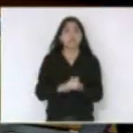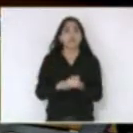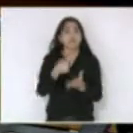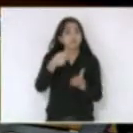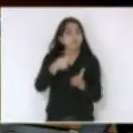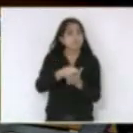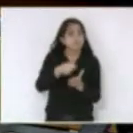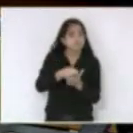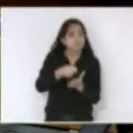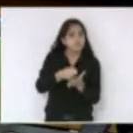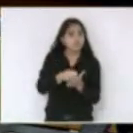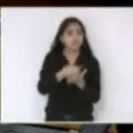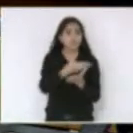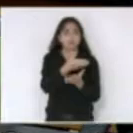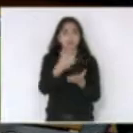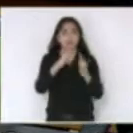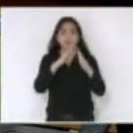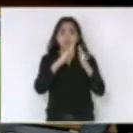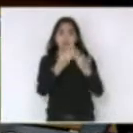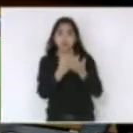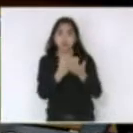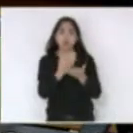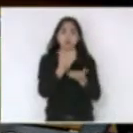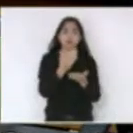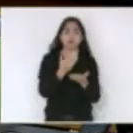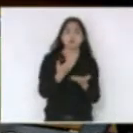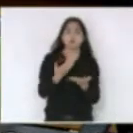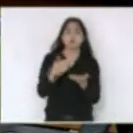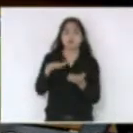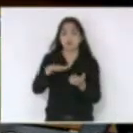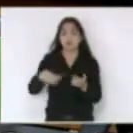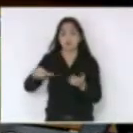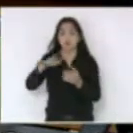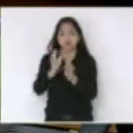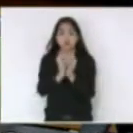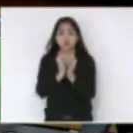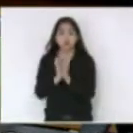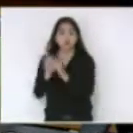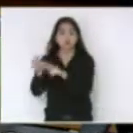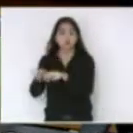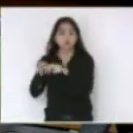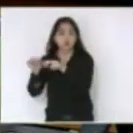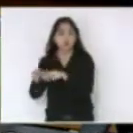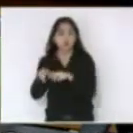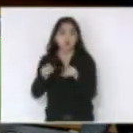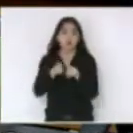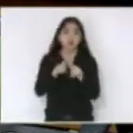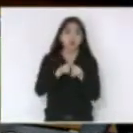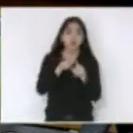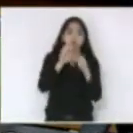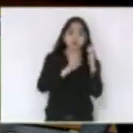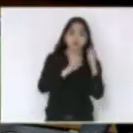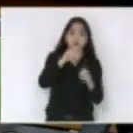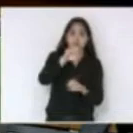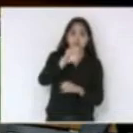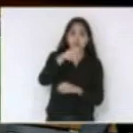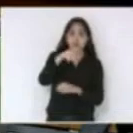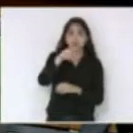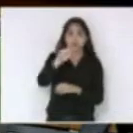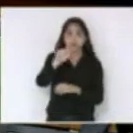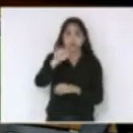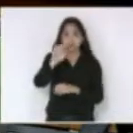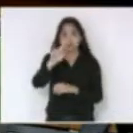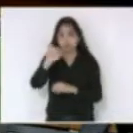à comunidade escolar aos nossos agricultores aos órgãos públicos como a EPAGRE por exemplo para a gente poder ter uma